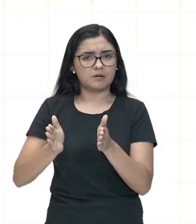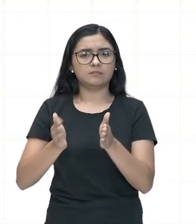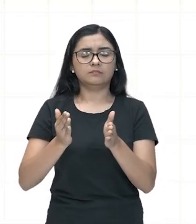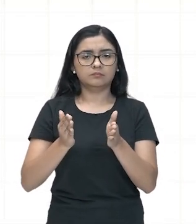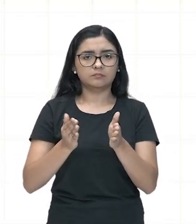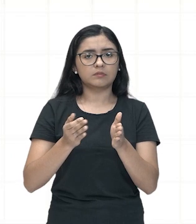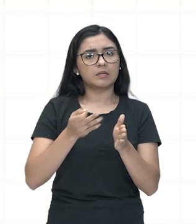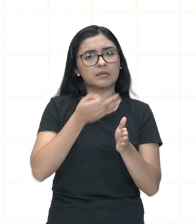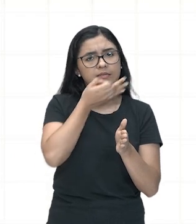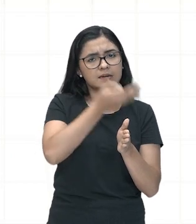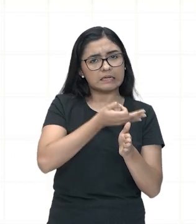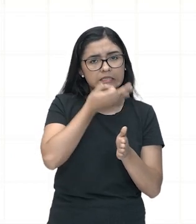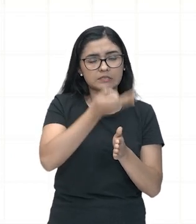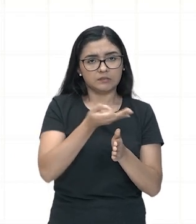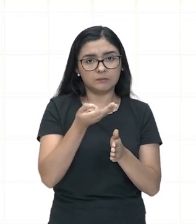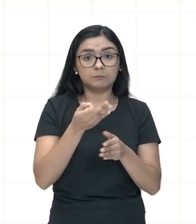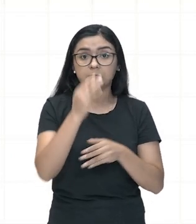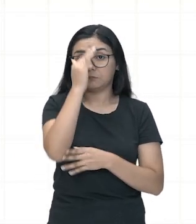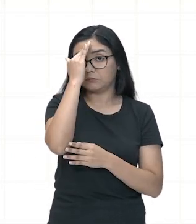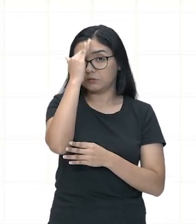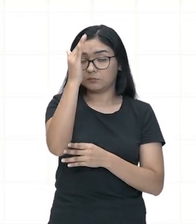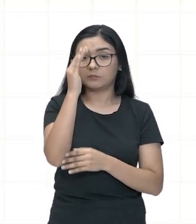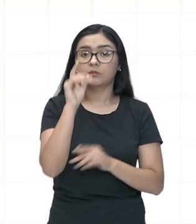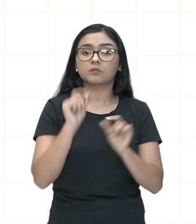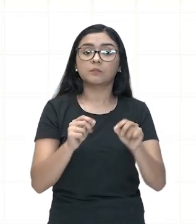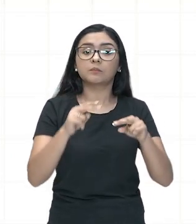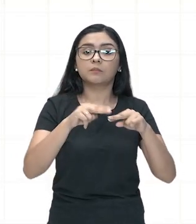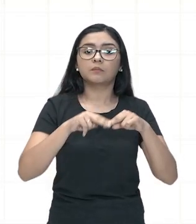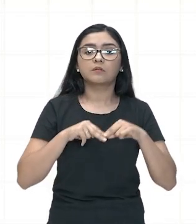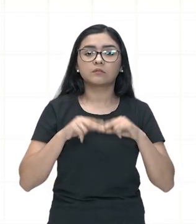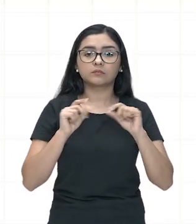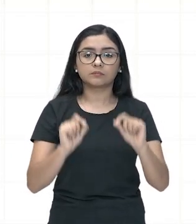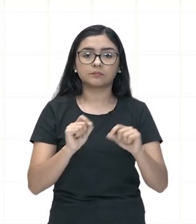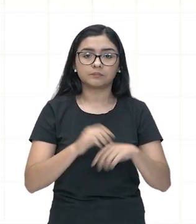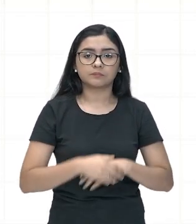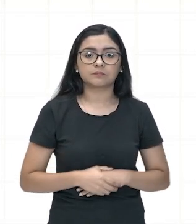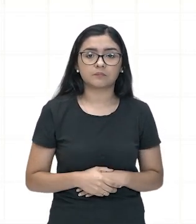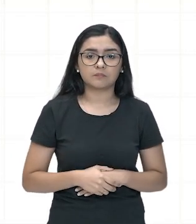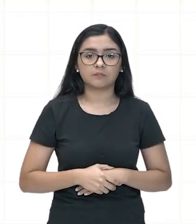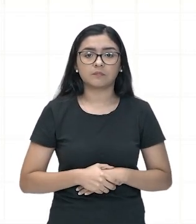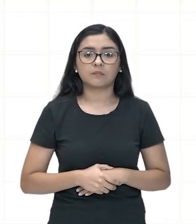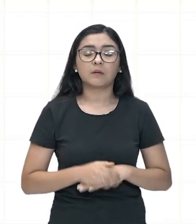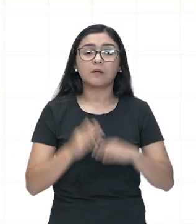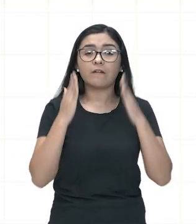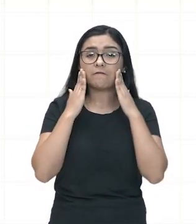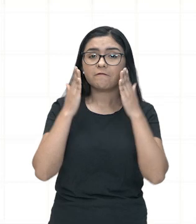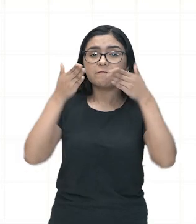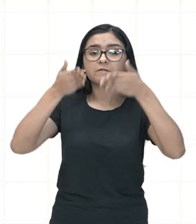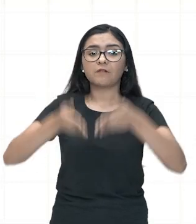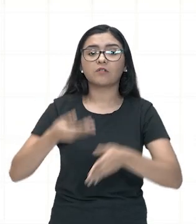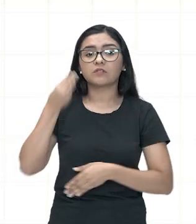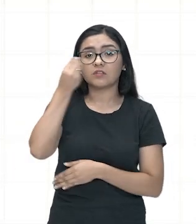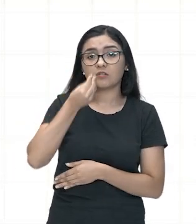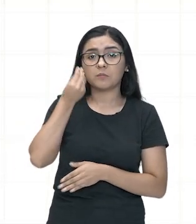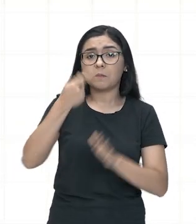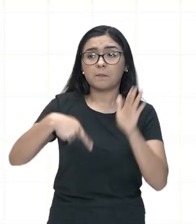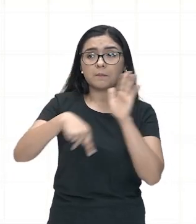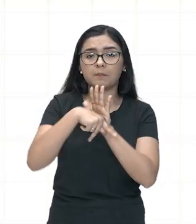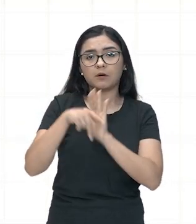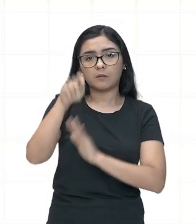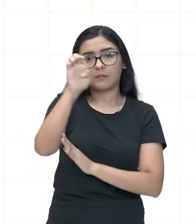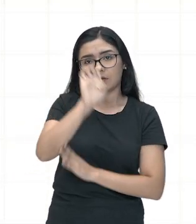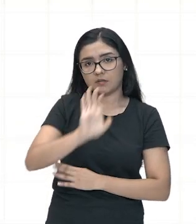anterior, principalmente por ser concentrada na experiência europeia.